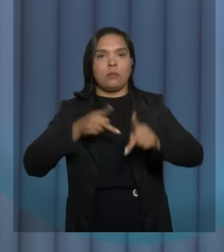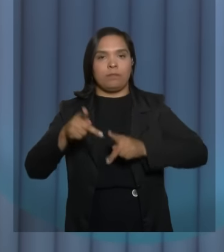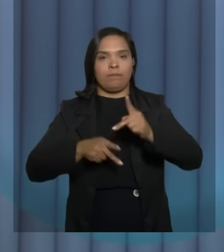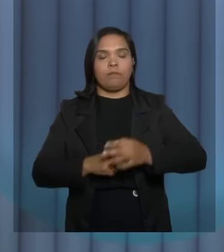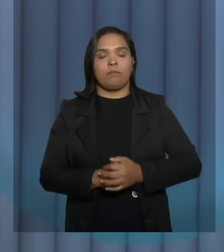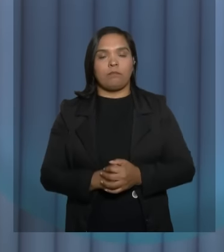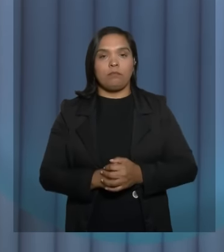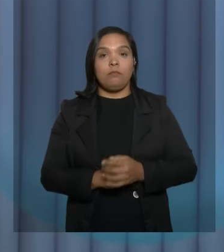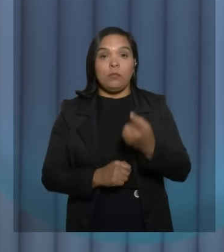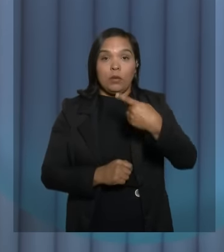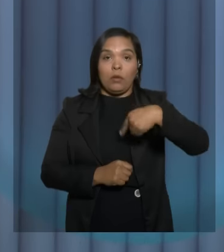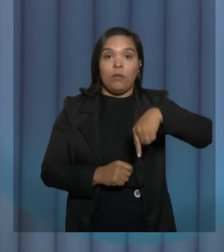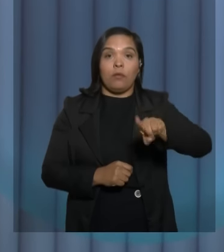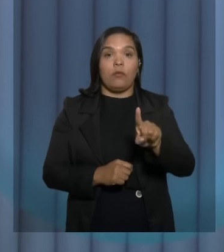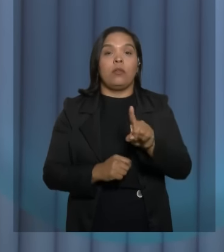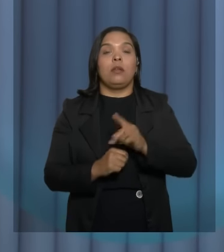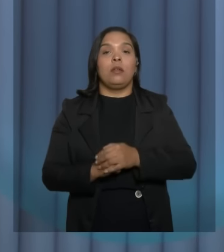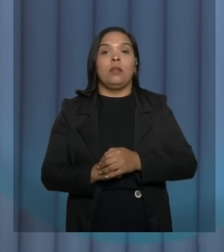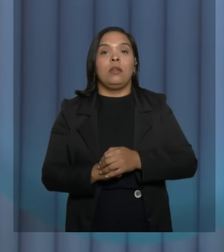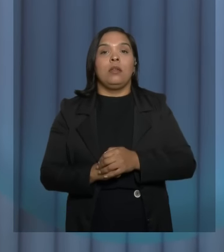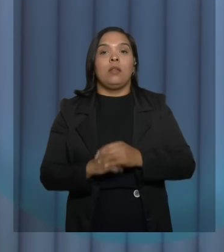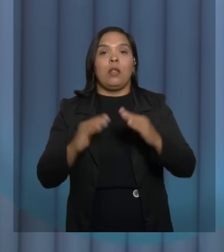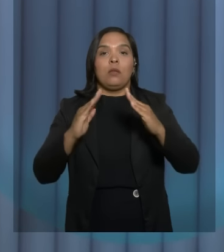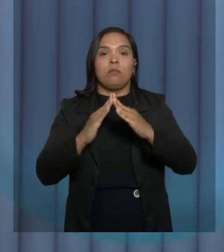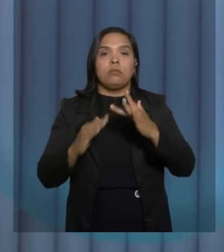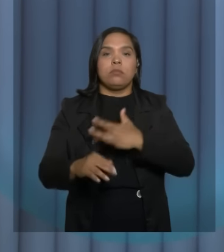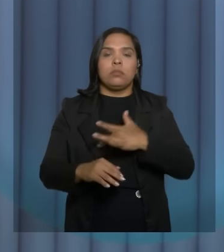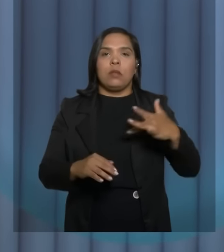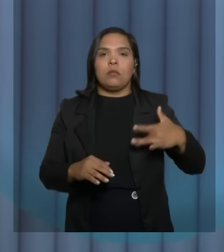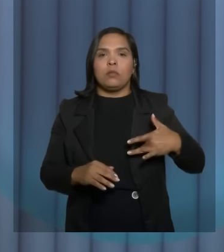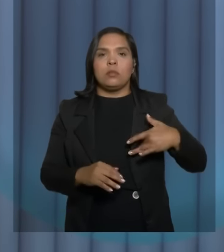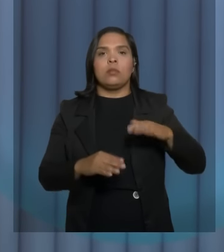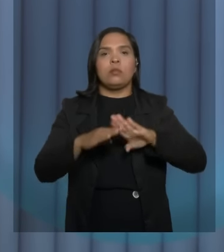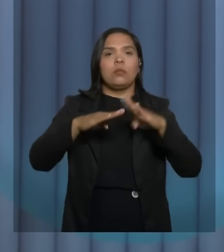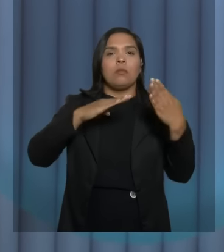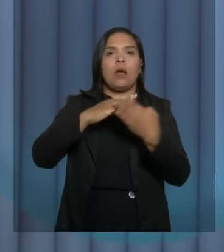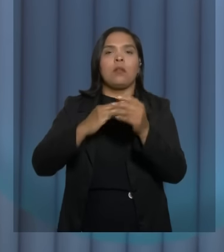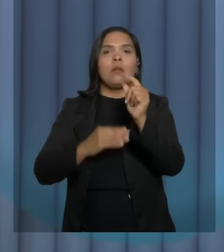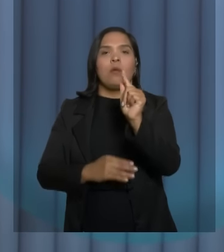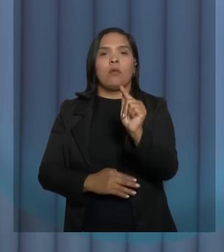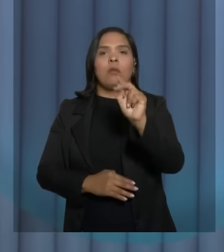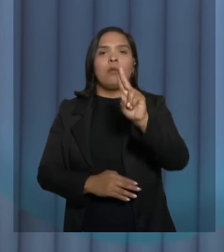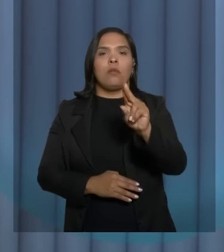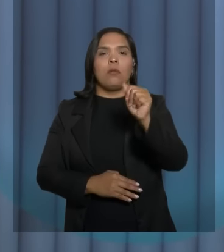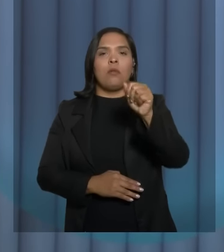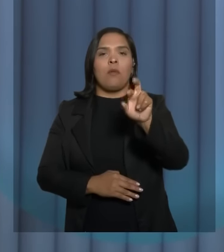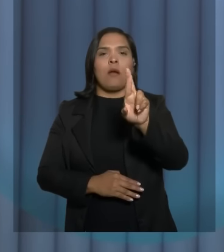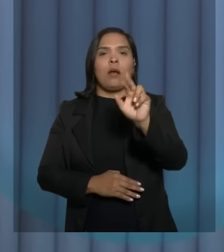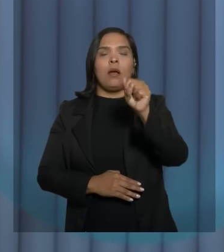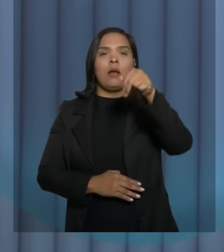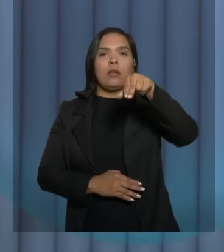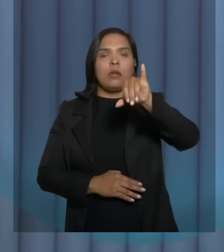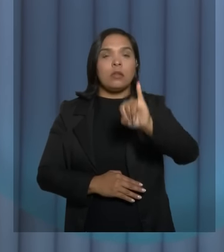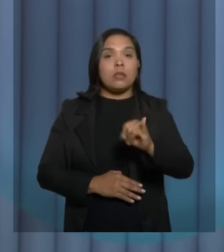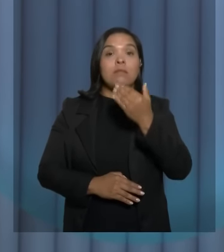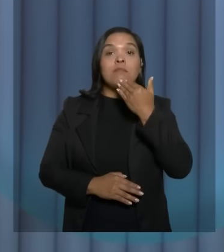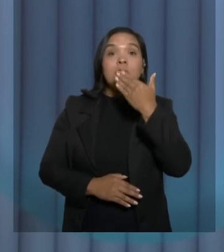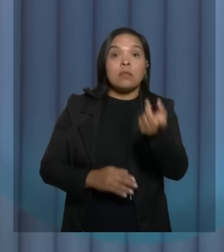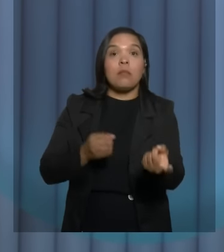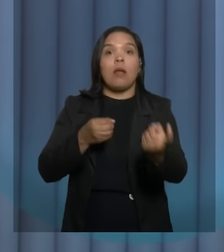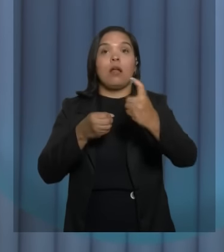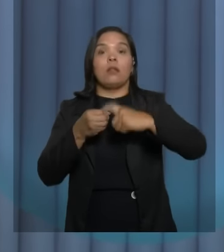na unidade de saúde do Guarani e eu fiquei realmente sentido com o que eu vi ali. Eu vi as pessoas pedindo para que retornasse